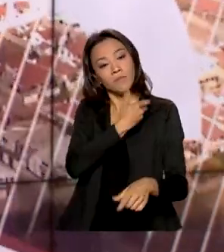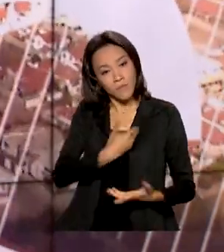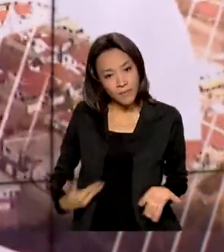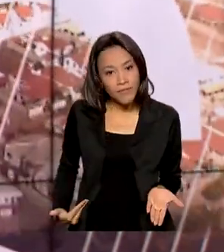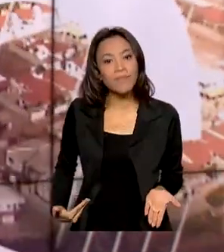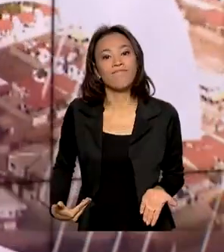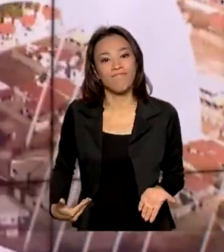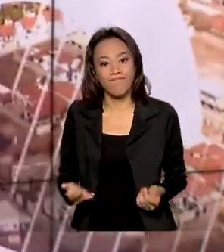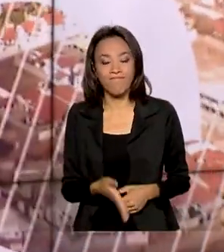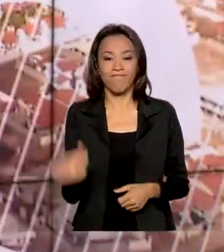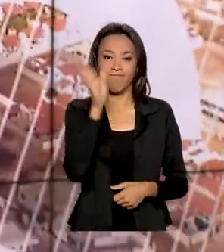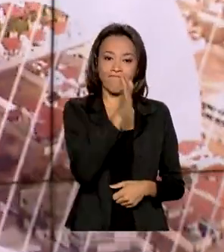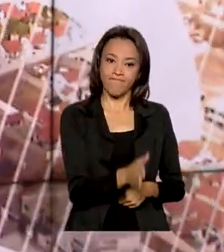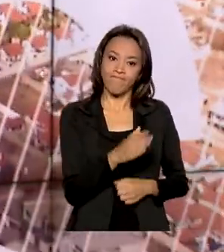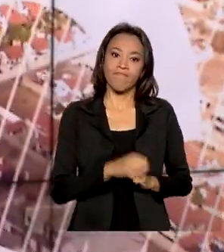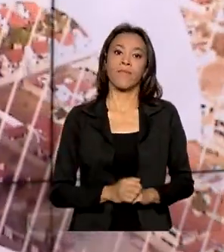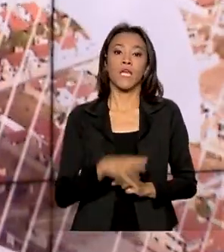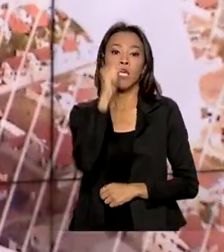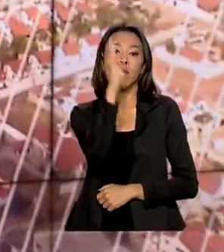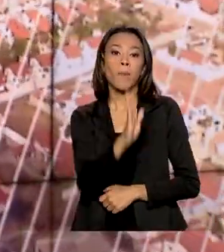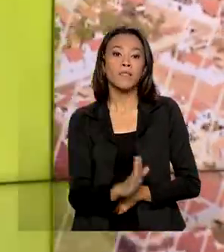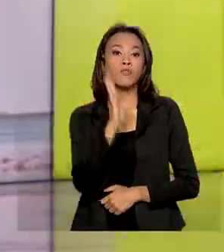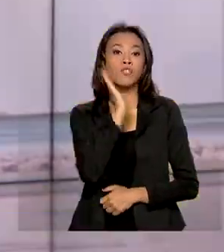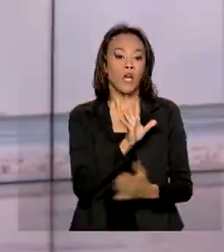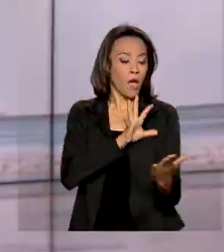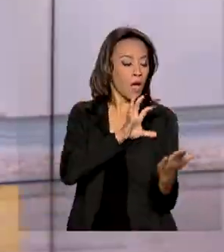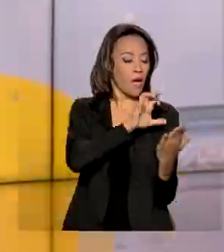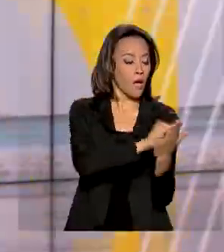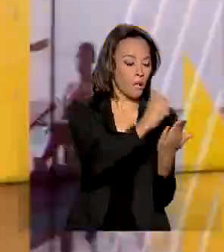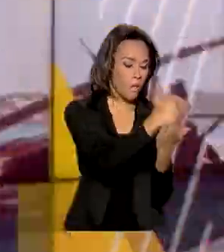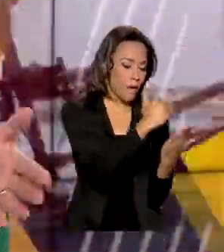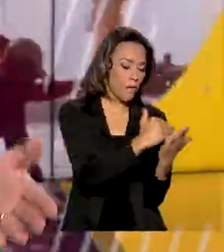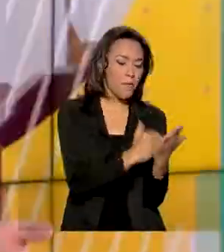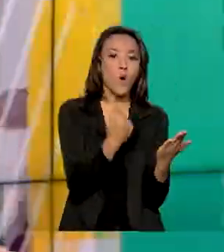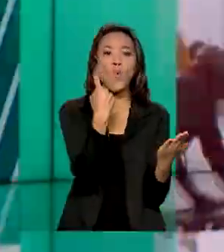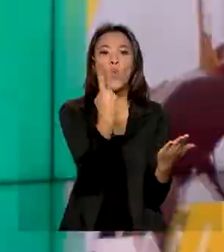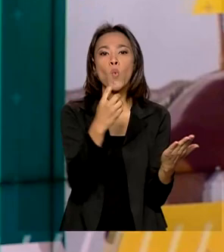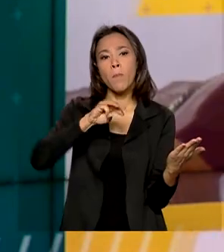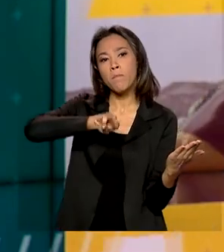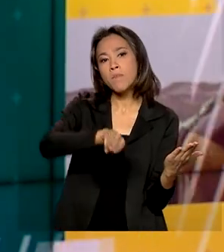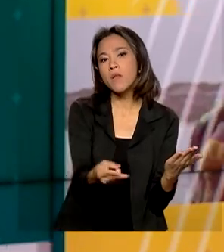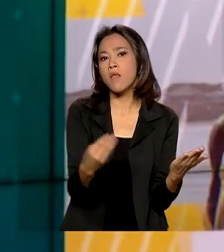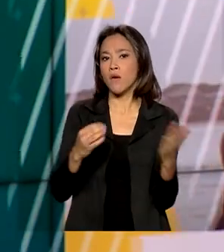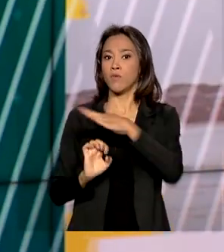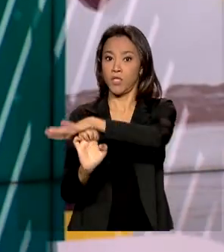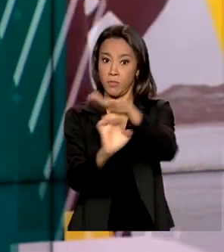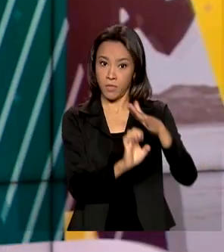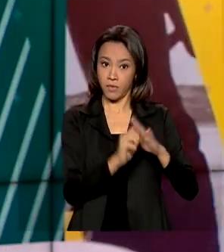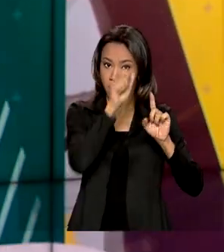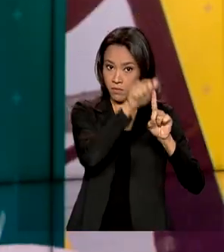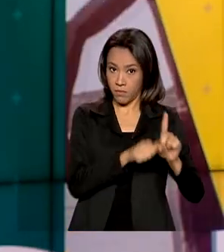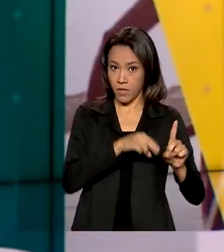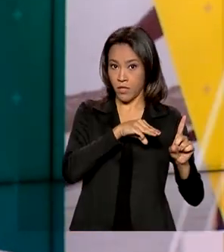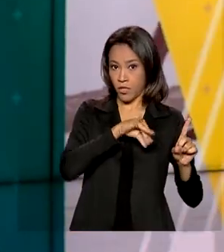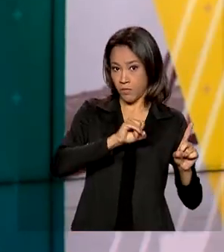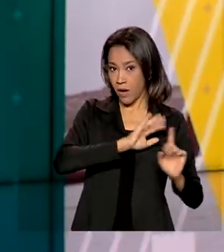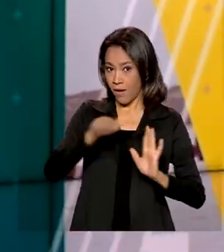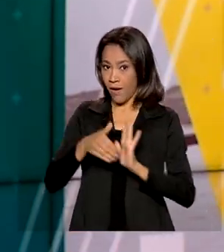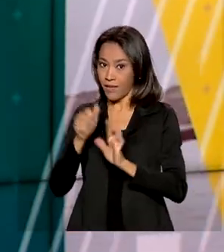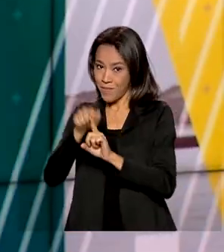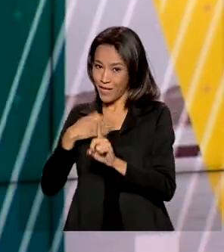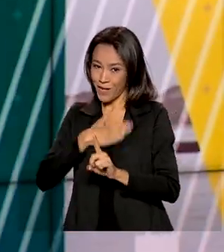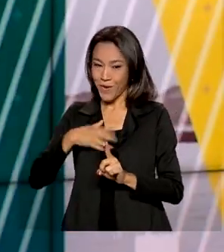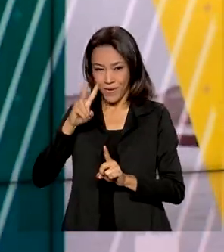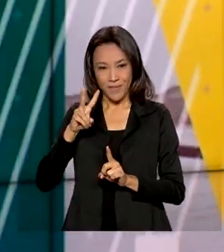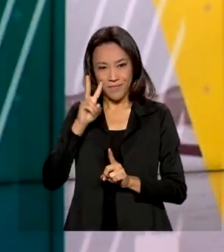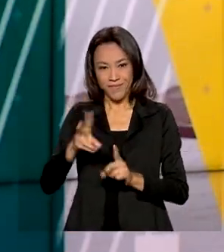E o Brasil registrou a abertura de mais de um milhão de empresas entre maio e agosto deste ano. Quem comenta é Ricardo